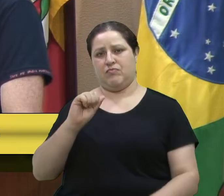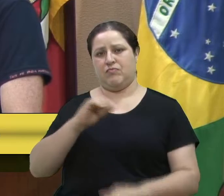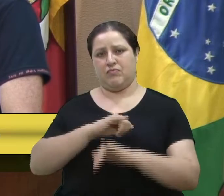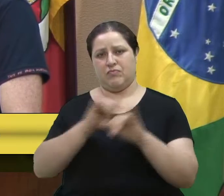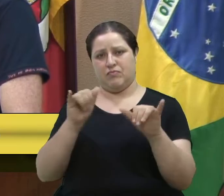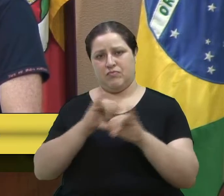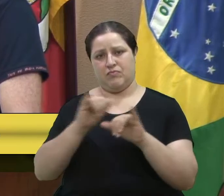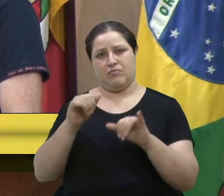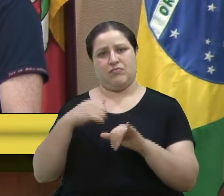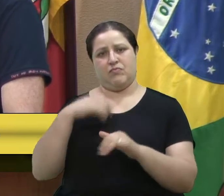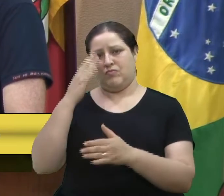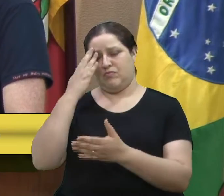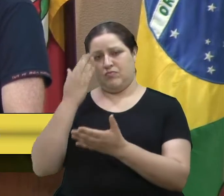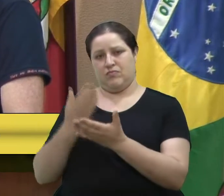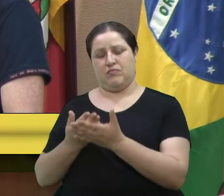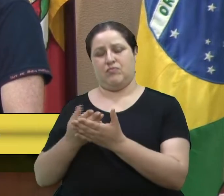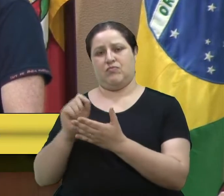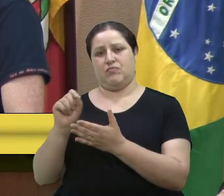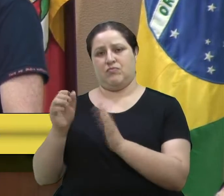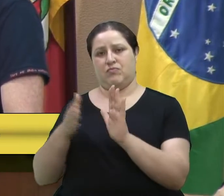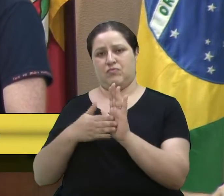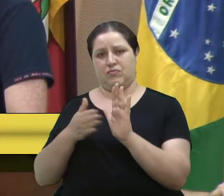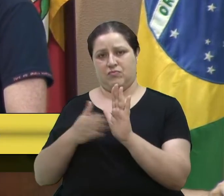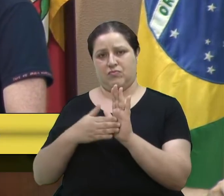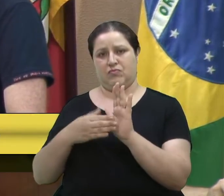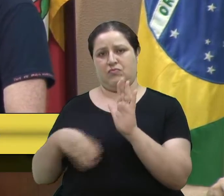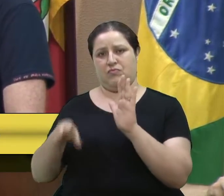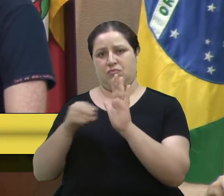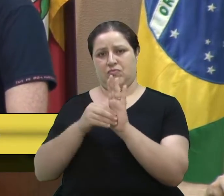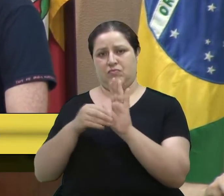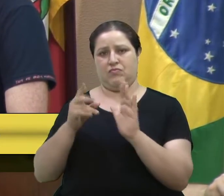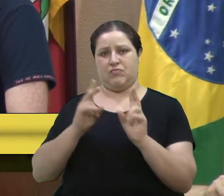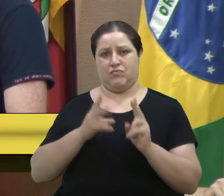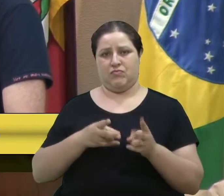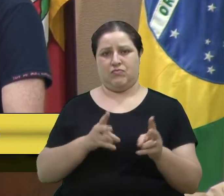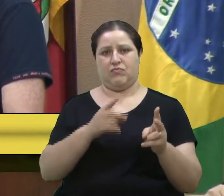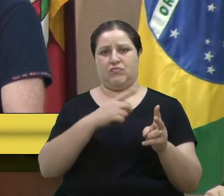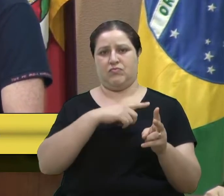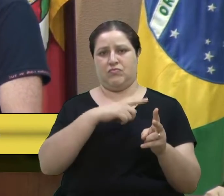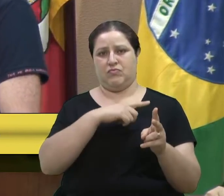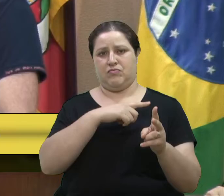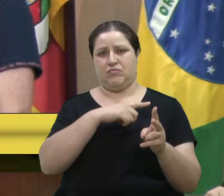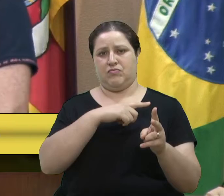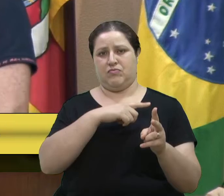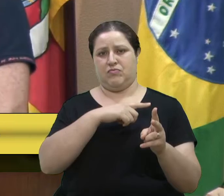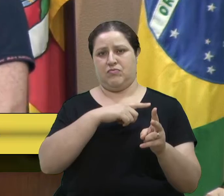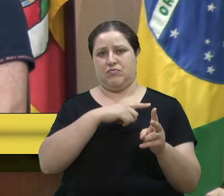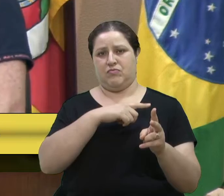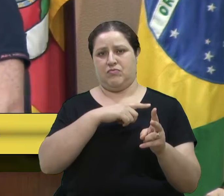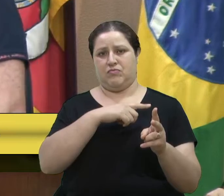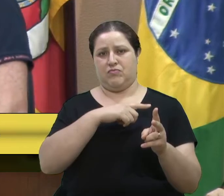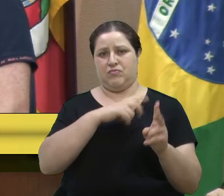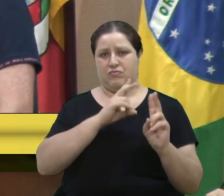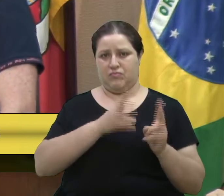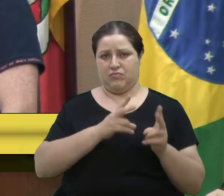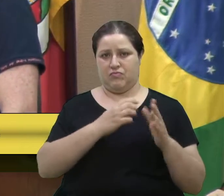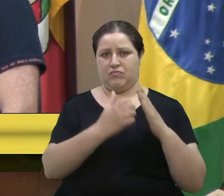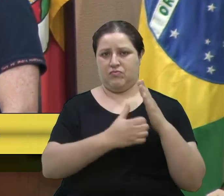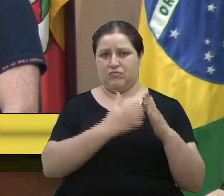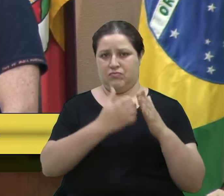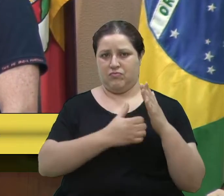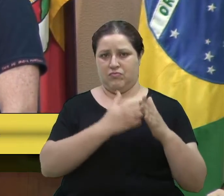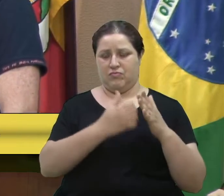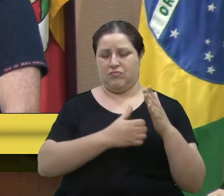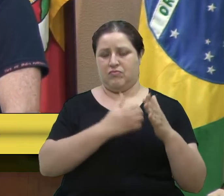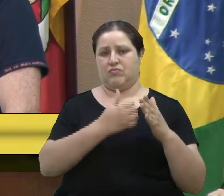um monopólio do serviço crematório, tenha qualquer ligação com esse tipo de ato político,